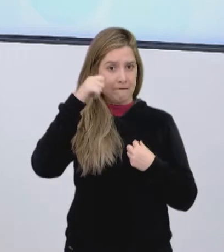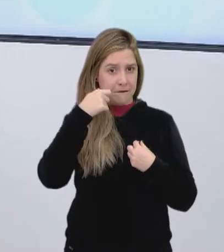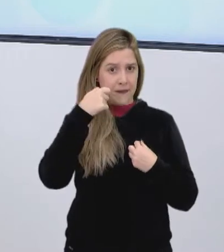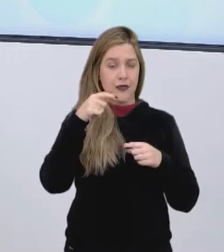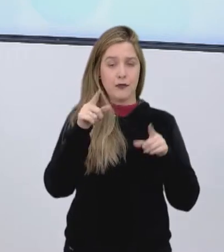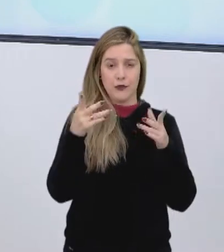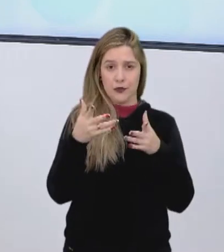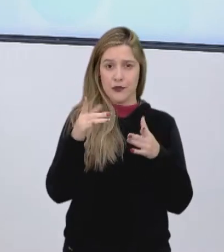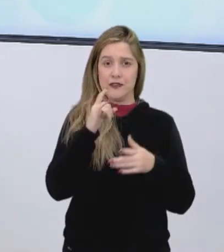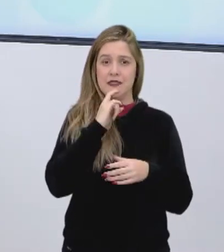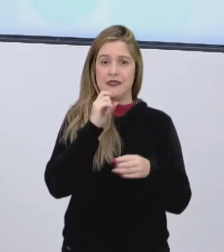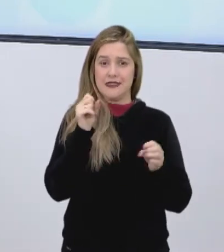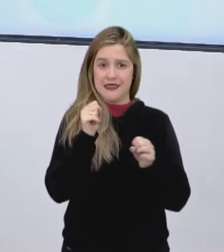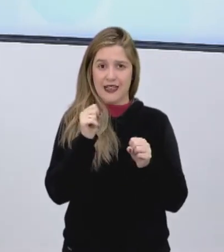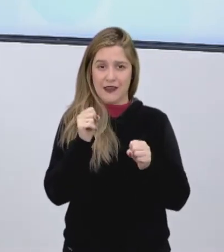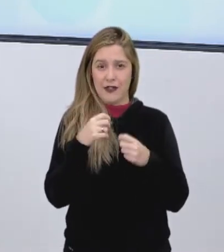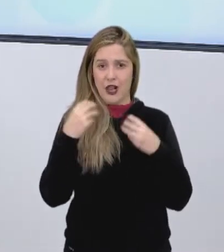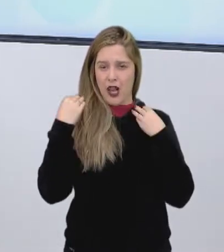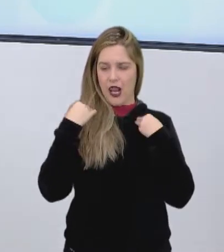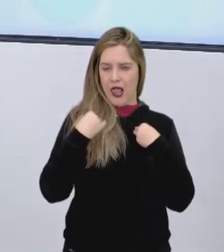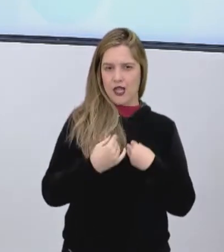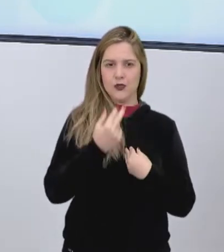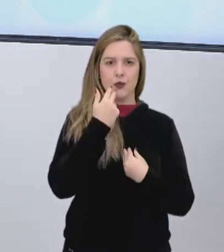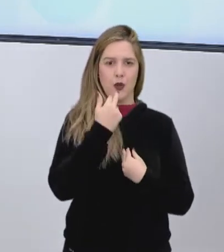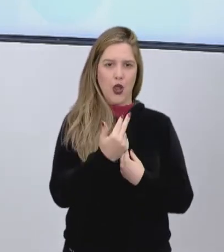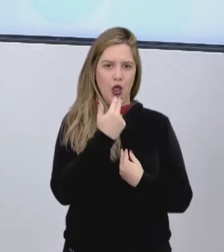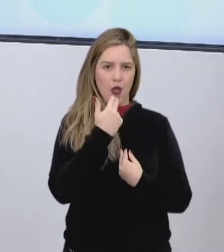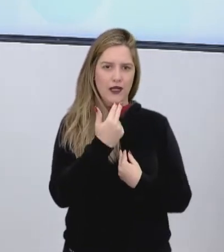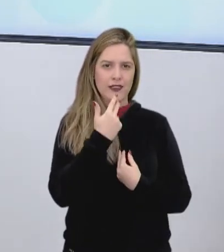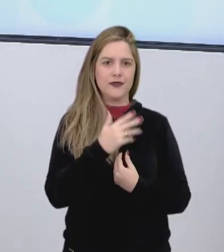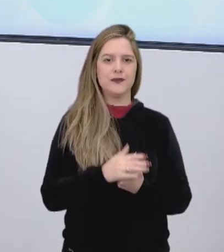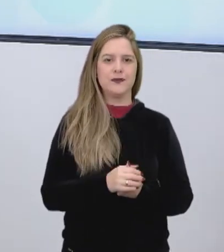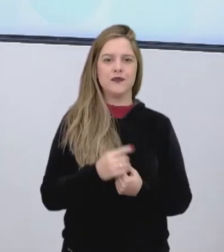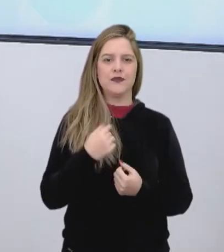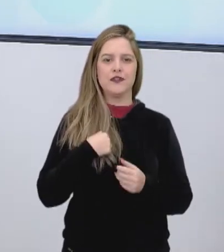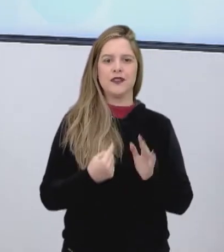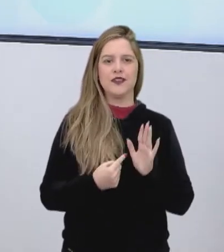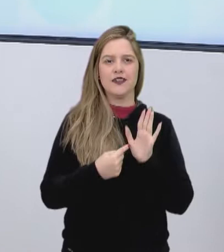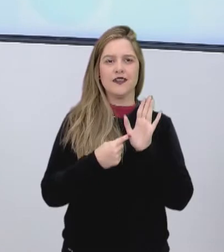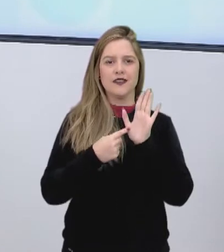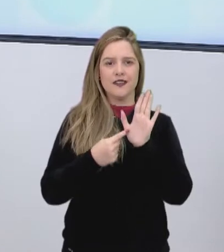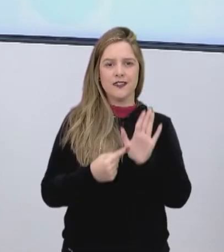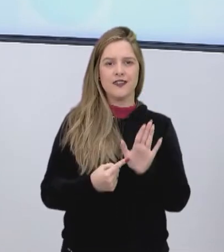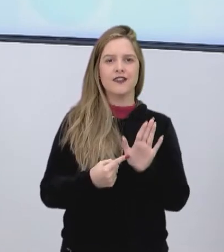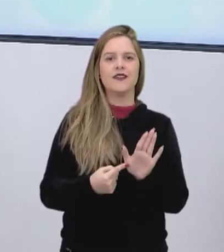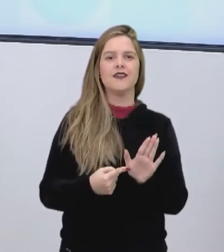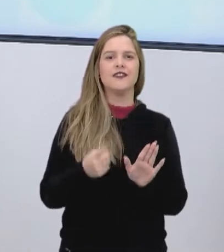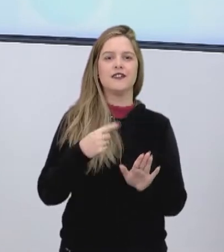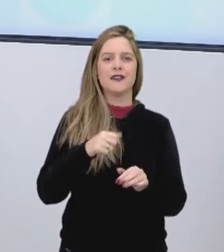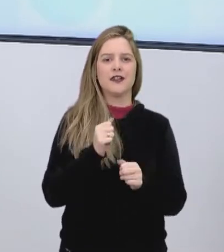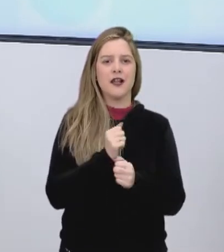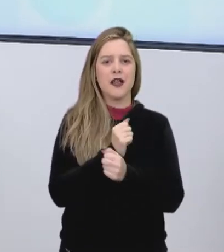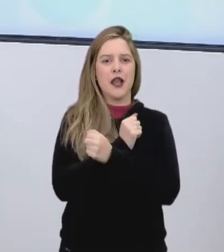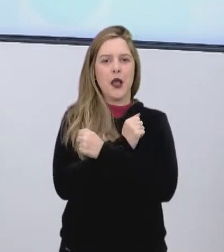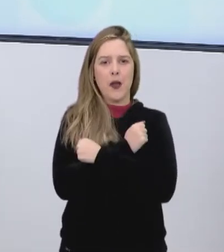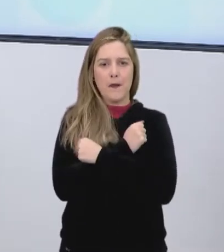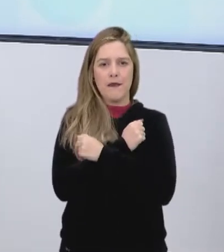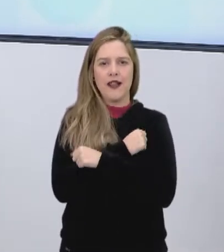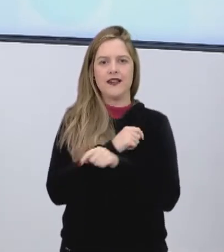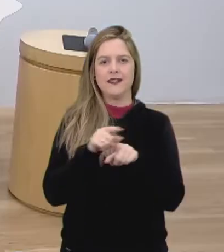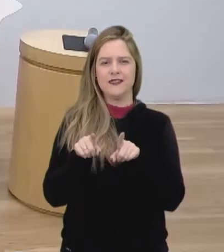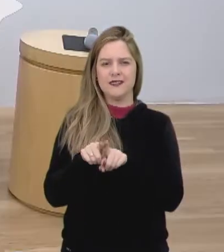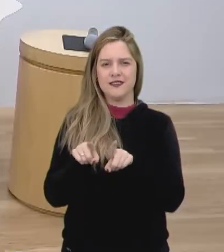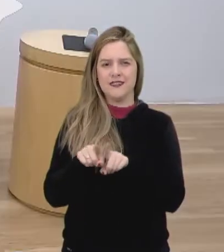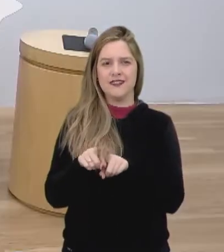tá frio, e tô com um lenço colorido. E as nossas intérpretes aí de Libras, queria mandar um beijão pra elas, é a Kayane e a Yasmin, né,